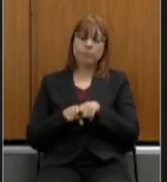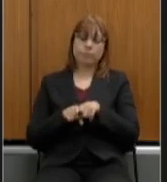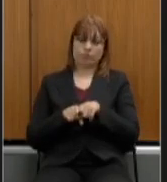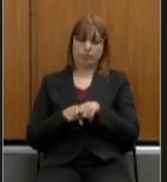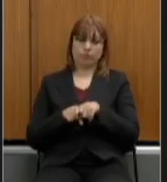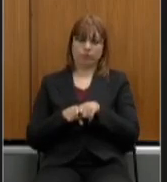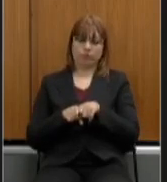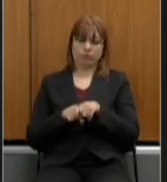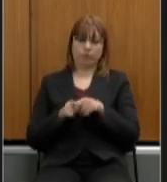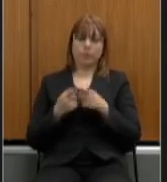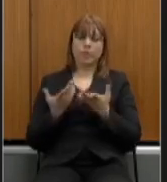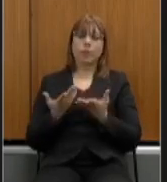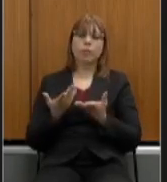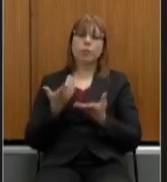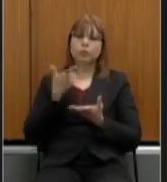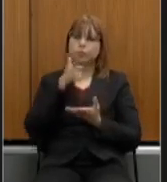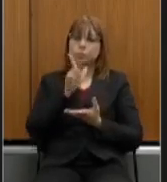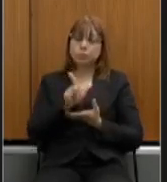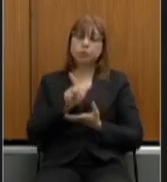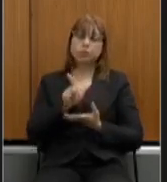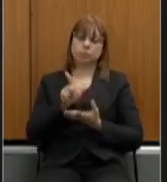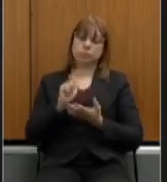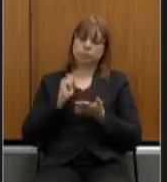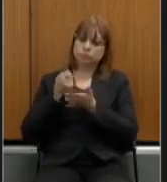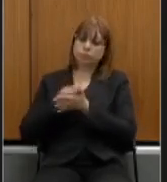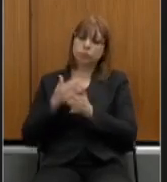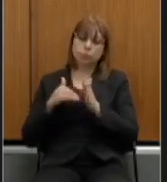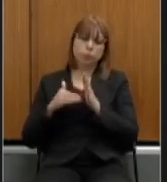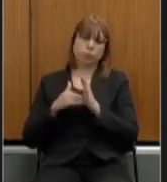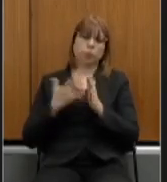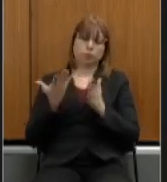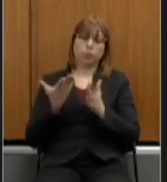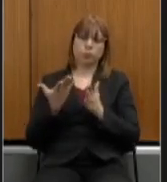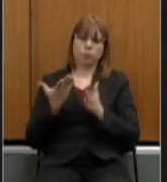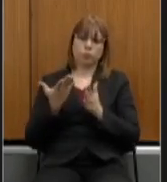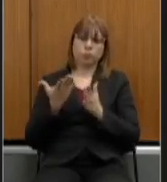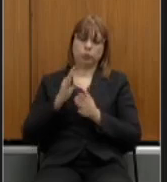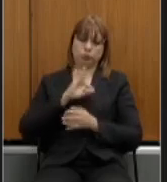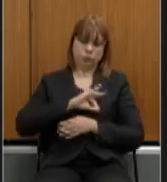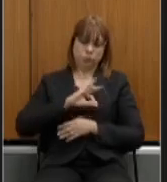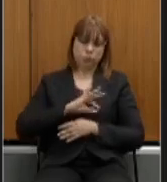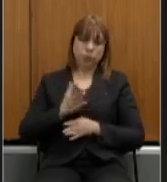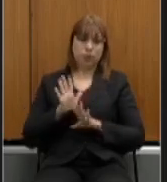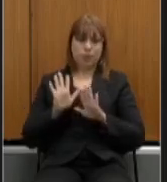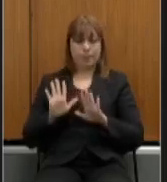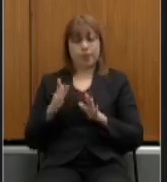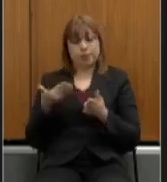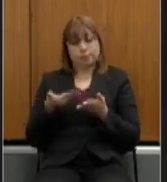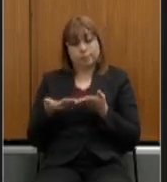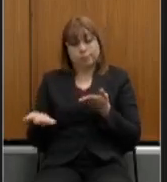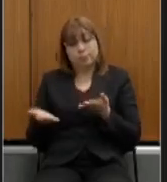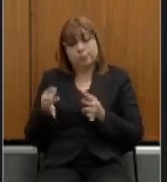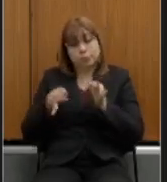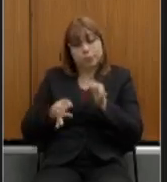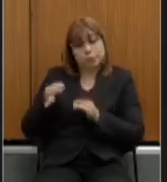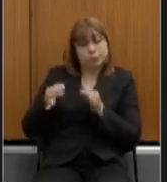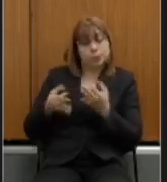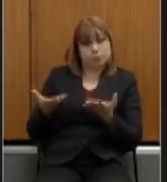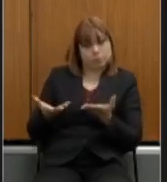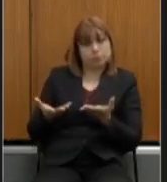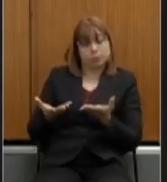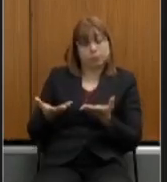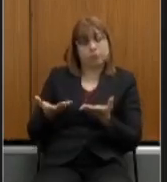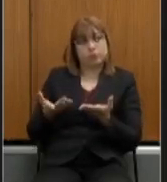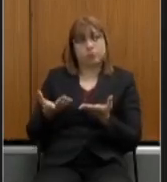vegetativo da folha de todos os órgãos de todos os poderes mais adiante acabamos perdendo na justiça mas